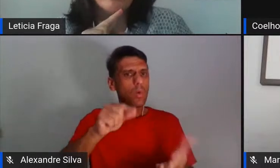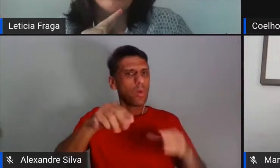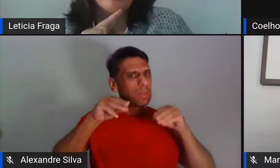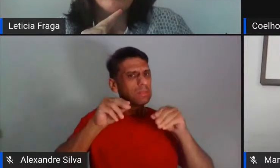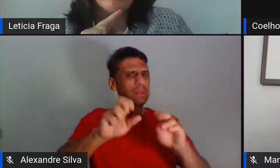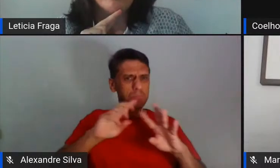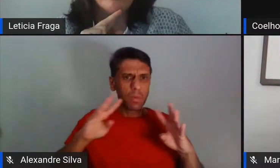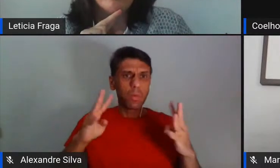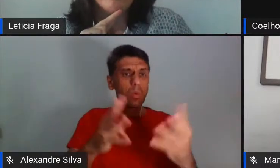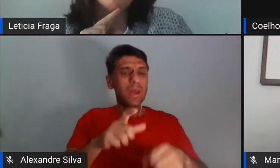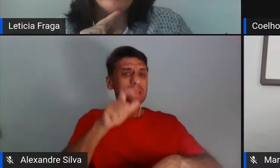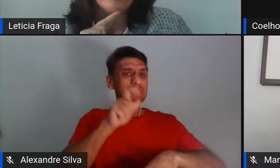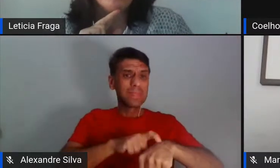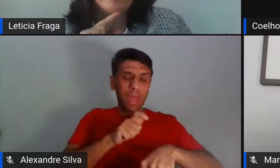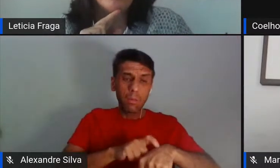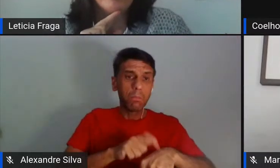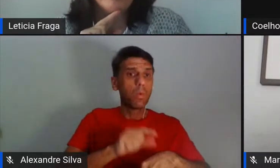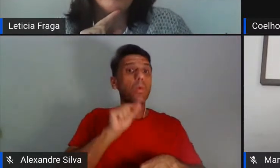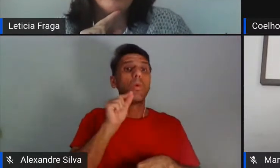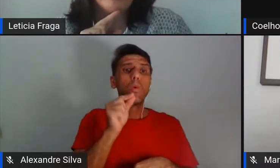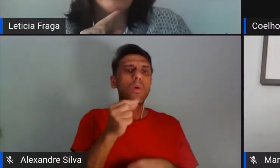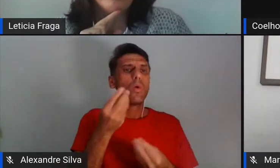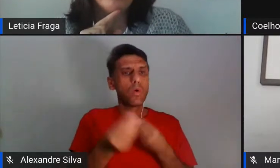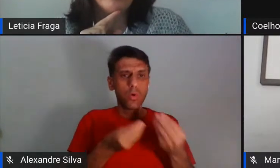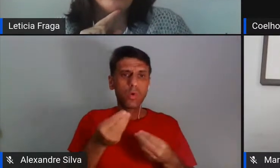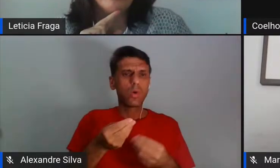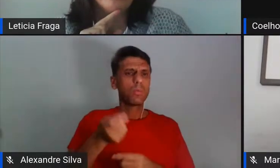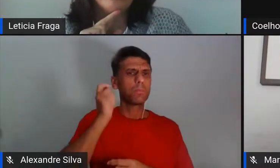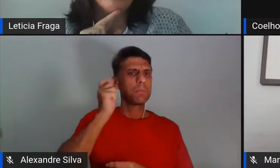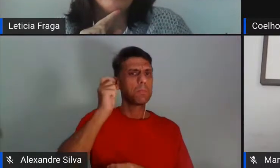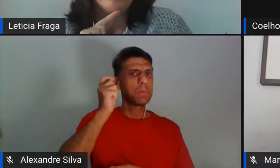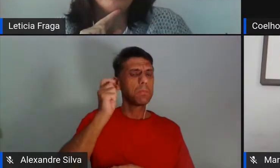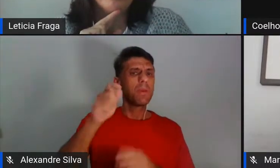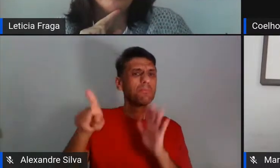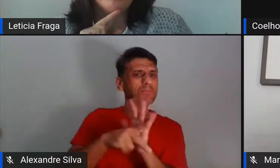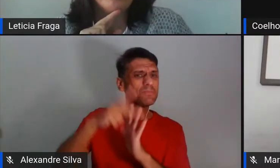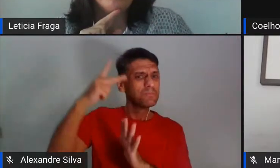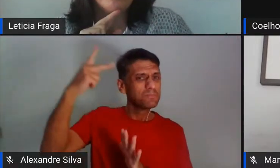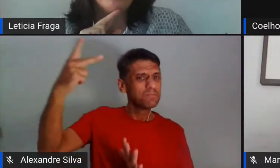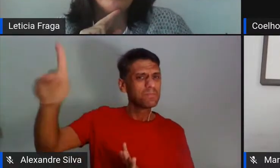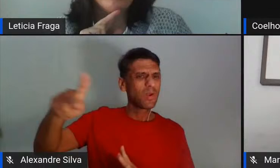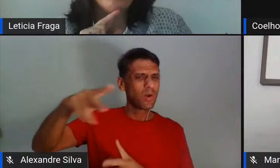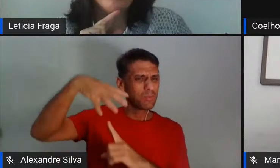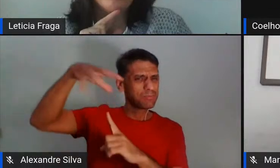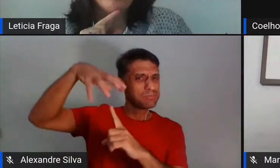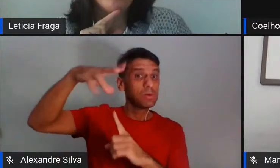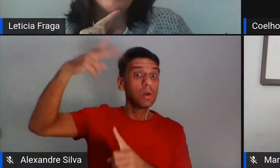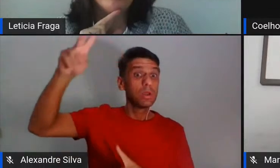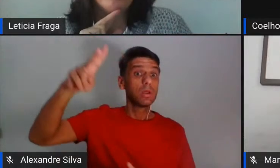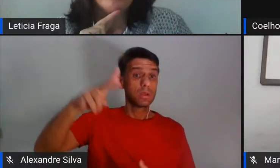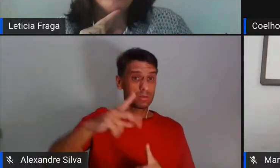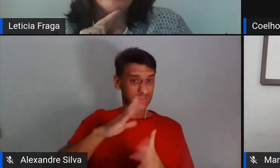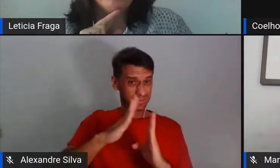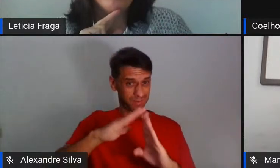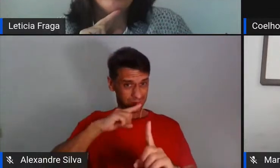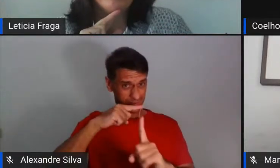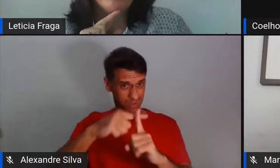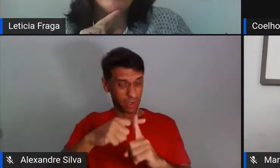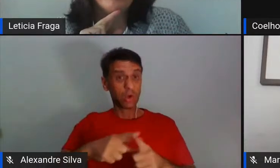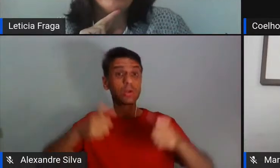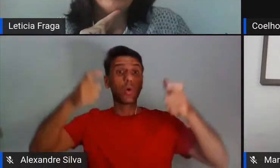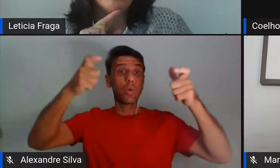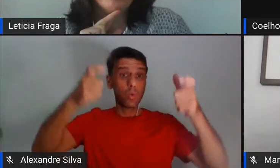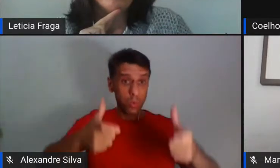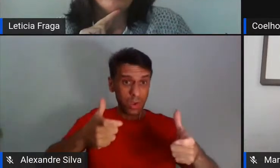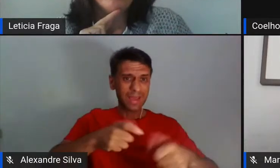tempo, ele é cronometrado a partir do sino da igreja. Então, tem um tempo e tem um espaço. Agora, nós temos um espaço e um